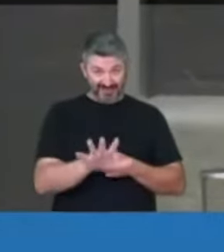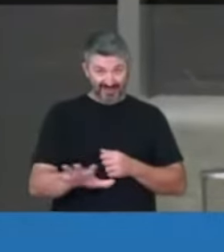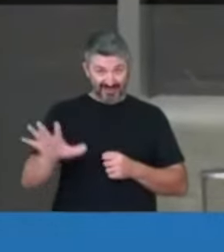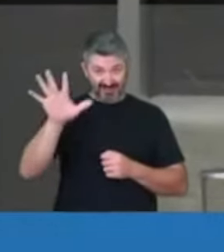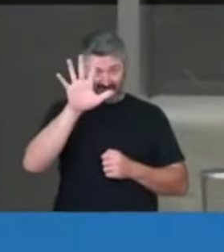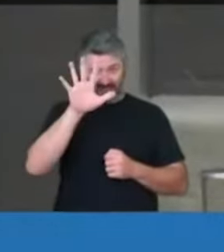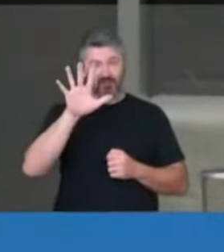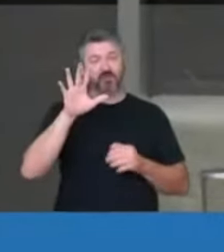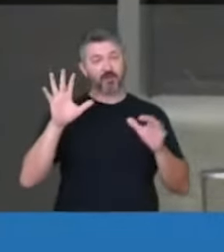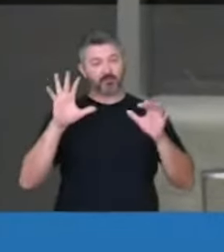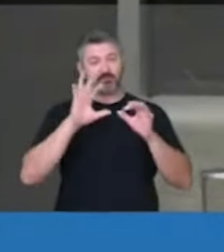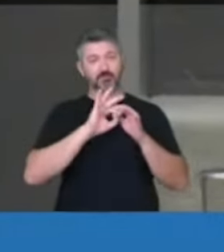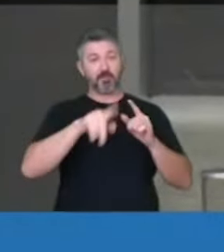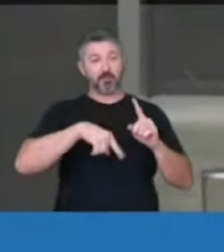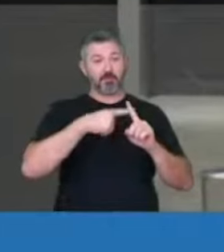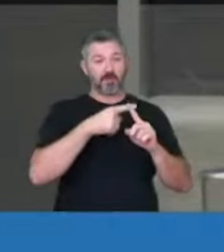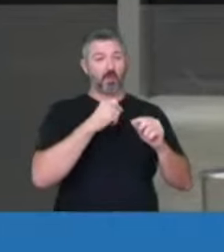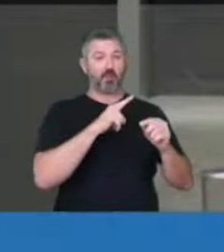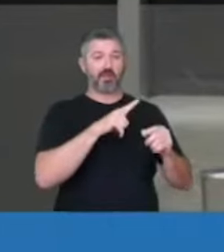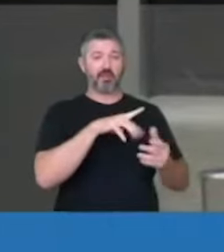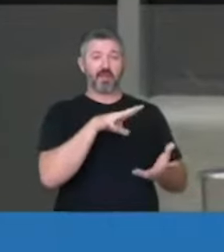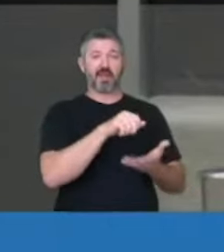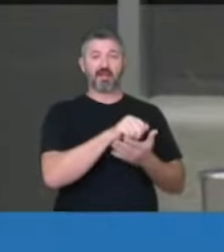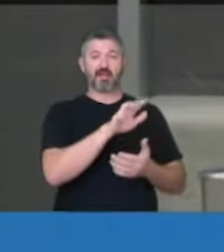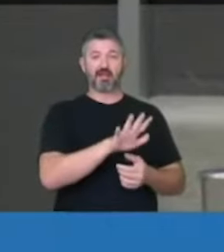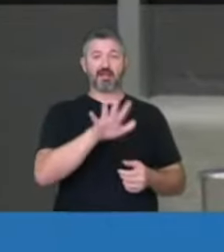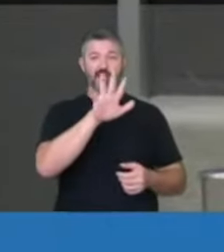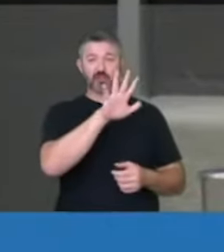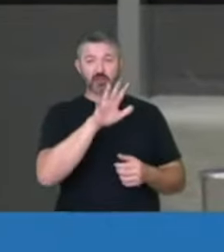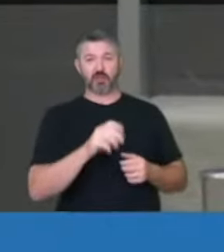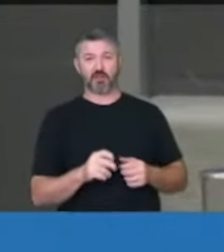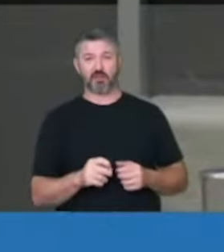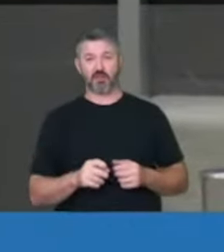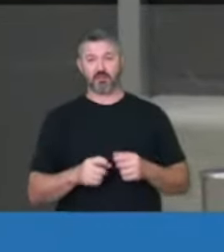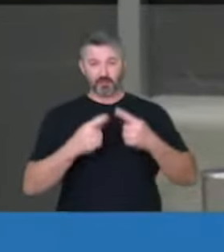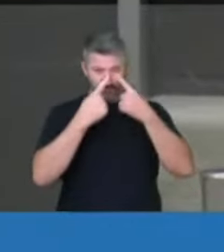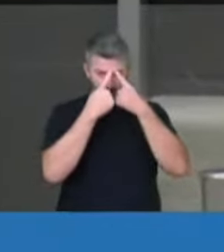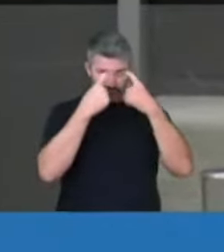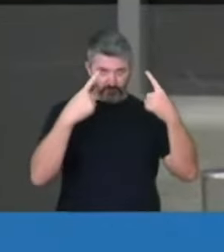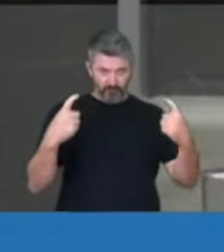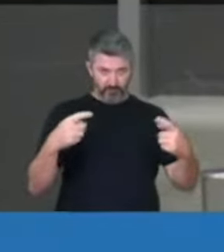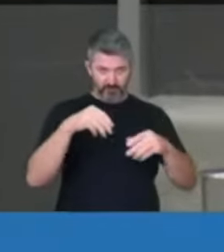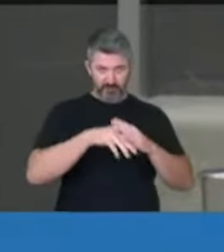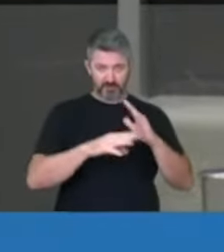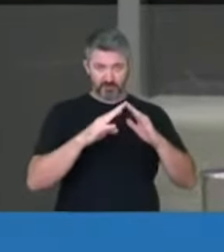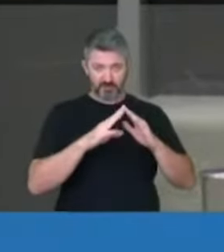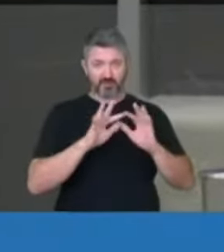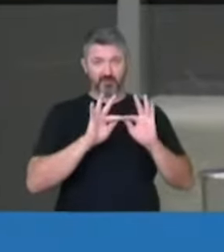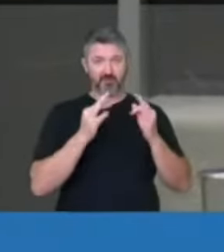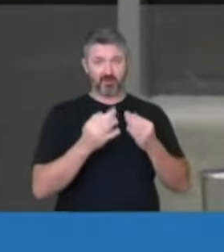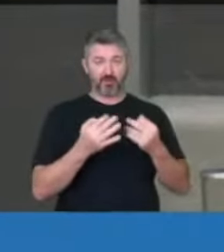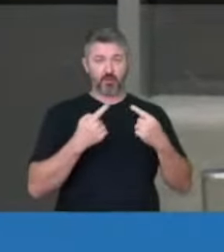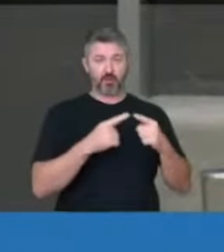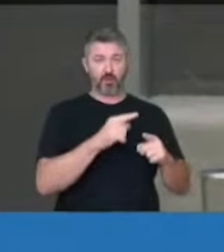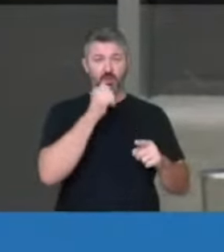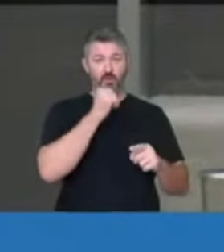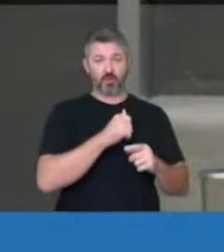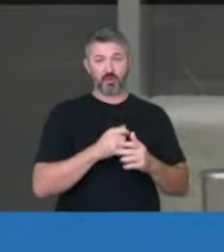se somar ao já existente cadastro nacional de violência doméstica e familiar contra a mulher,